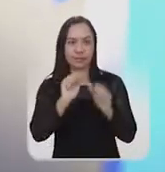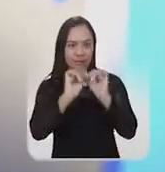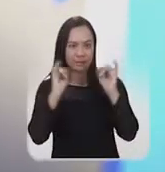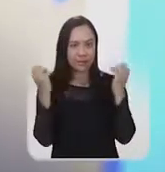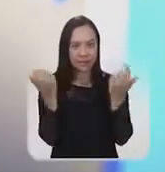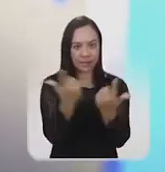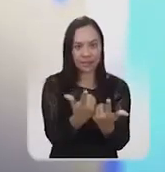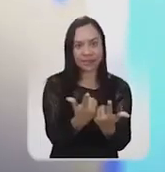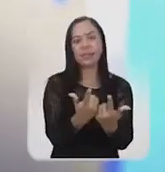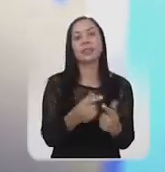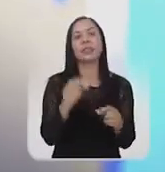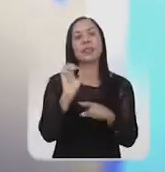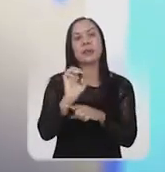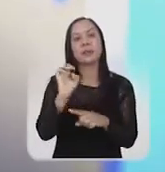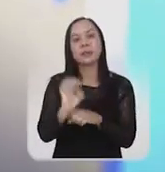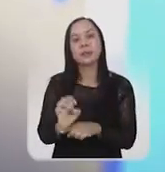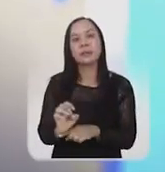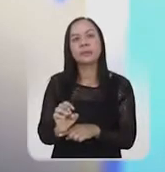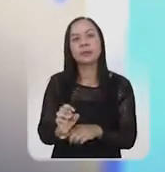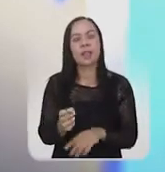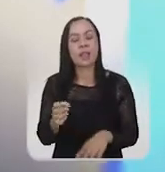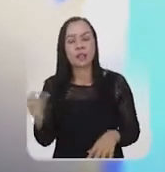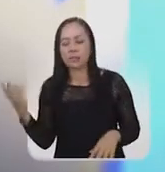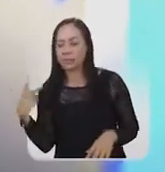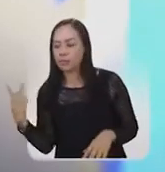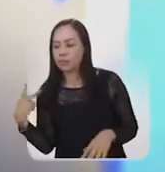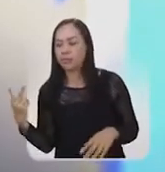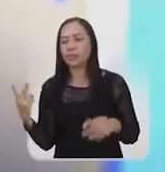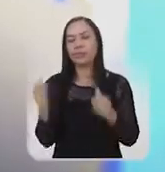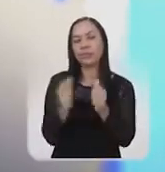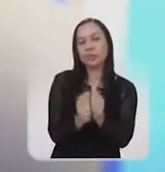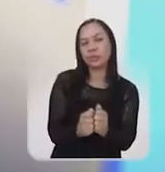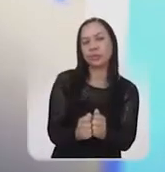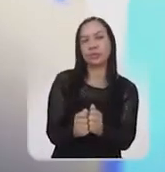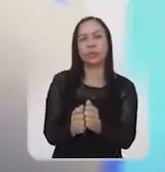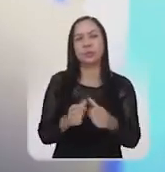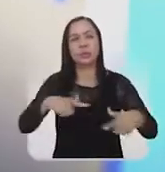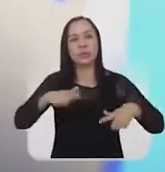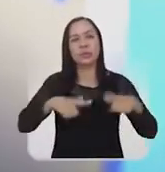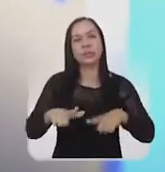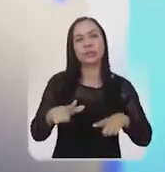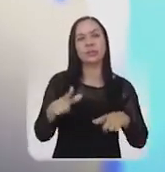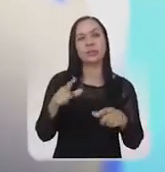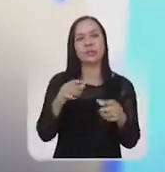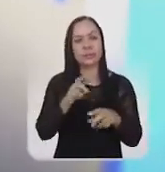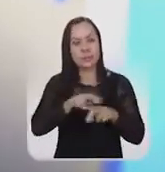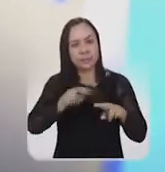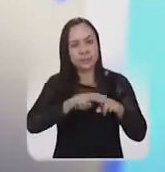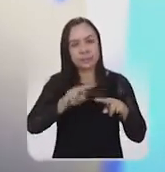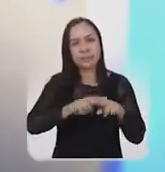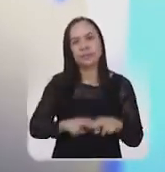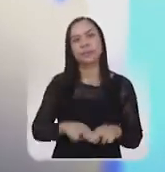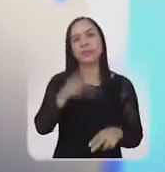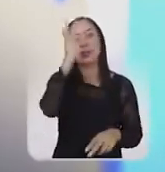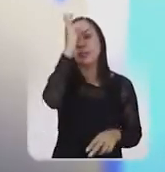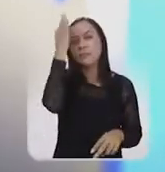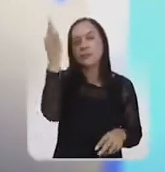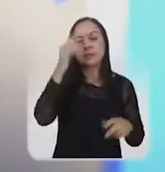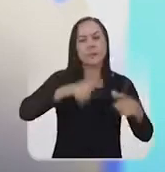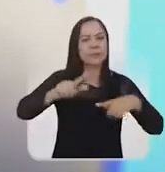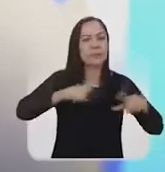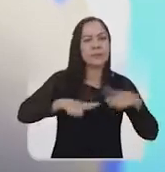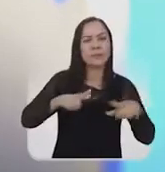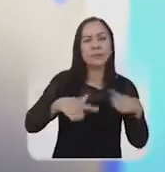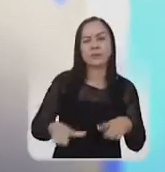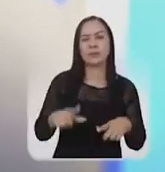com o deputado Felipe dos Pneus na Assembleia, levantando as bandeiras da cidade. Ele tem se dedicado muito e, nesses menos de